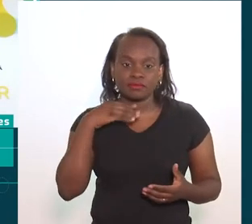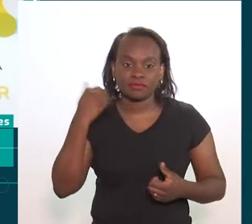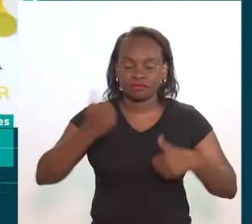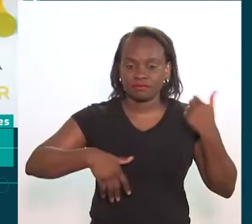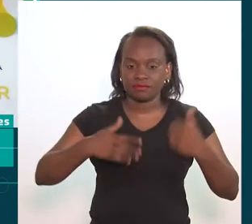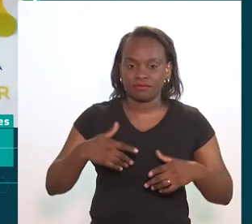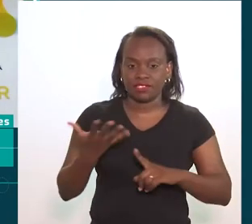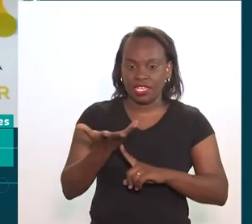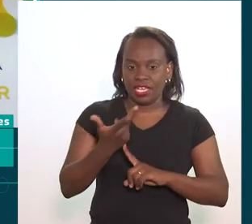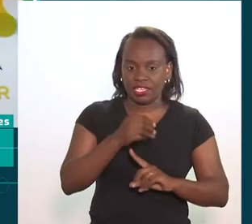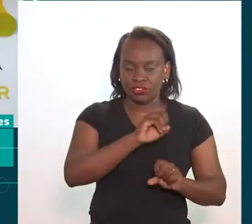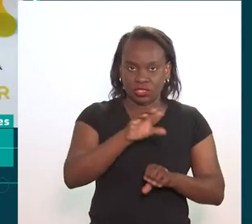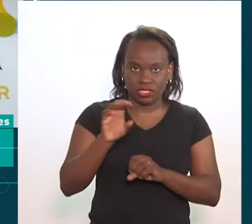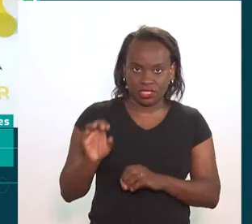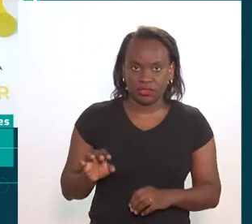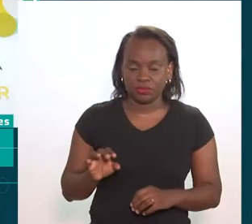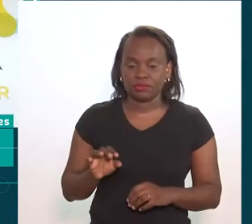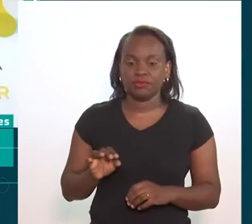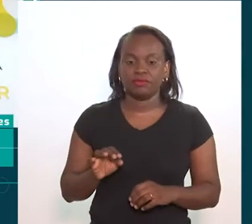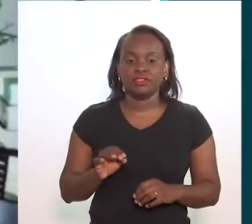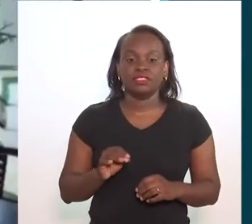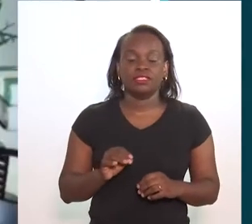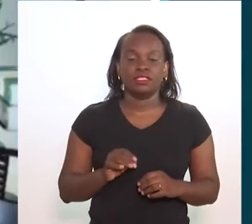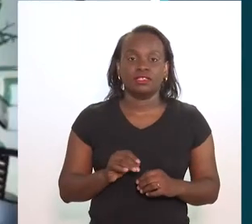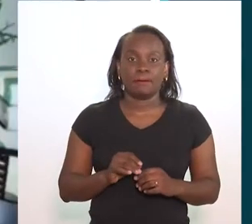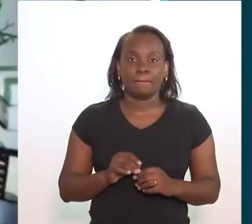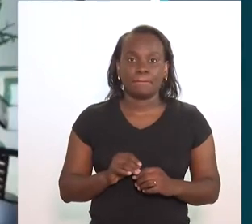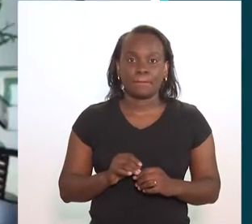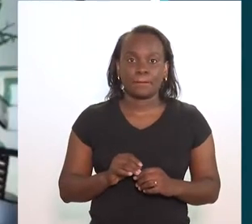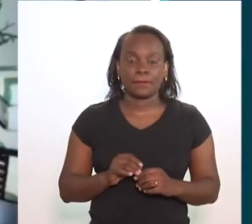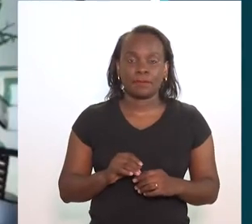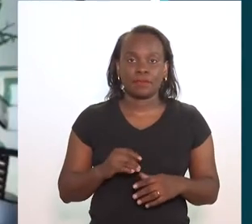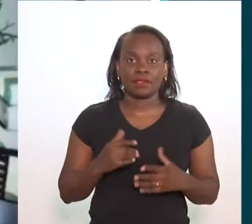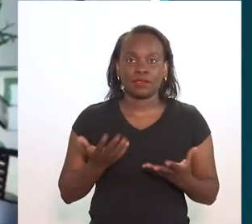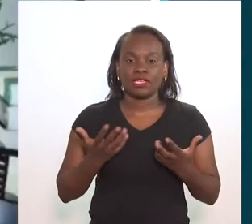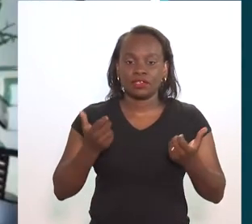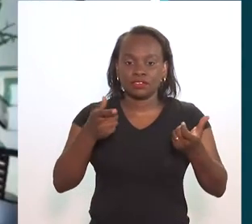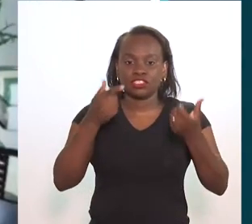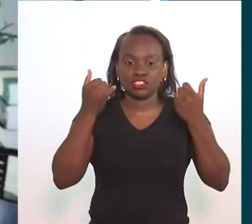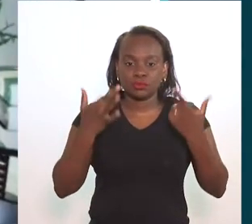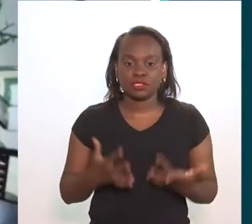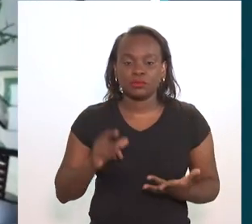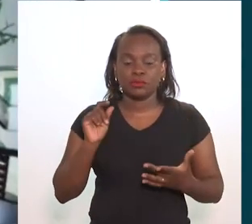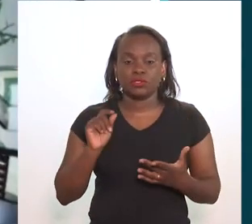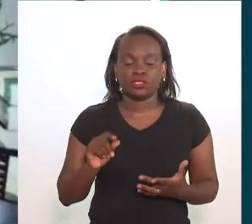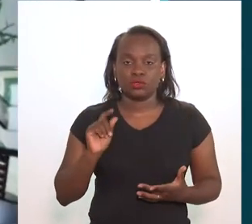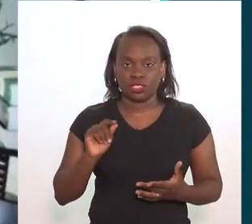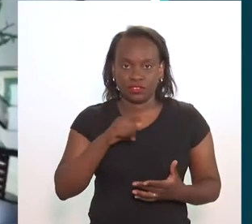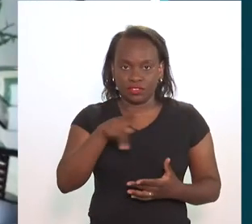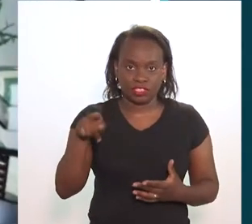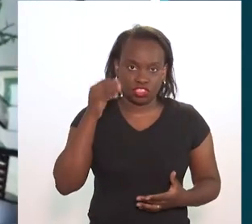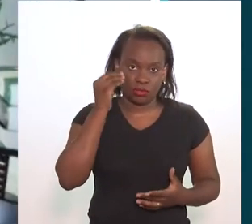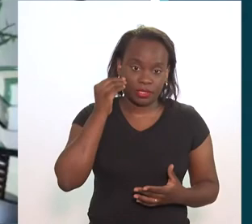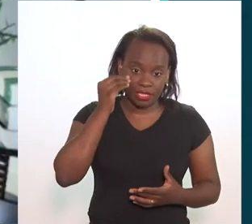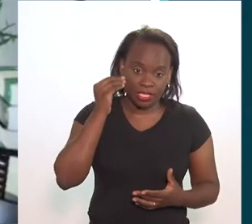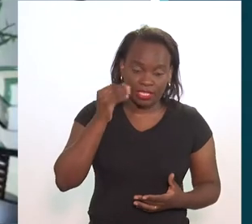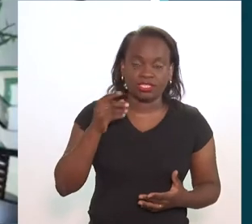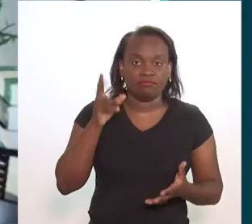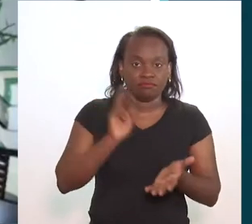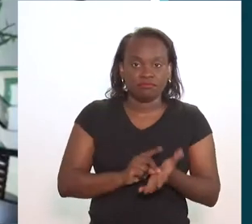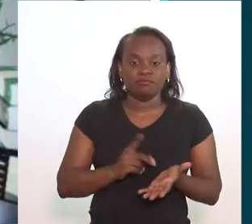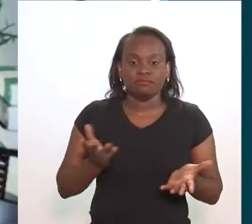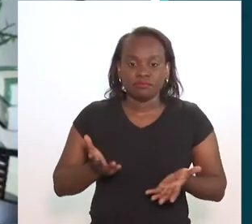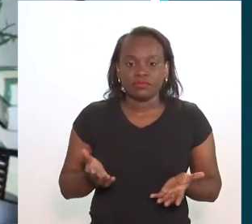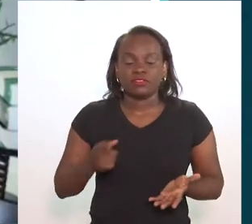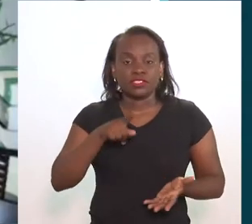Agora, trazendo esse papo para a arte-educação, eu queria que vocês falassem um